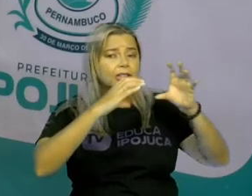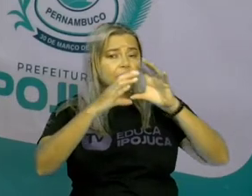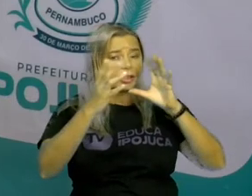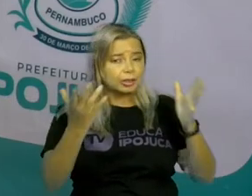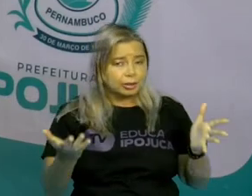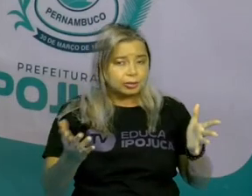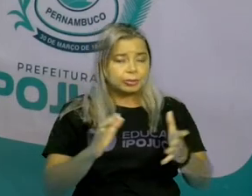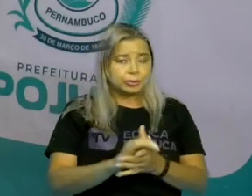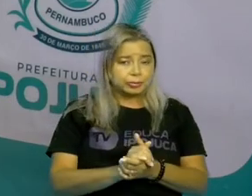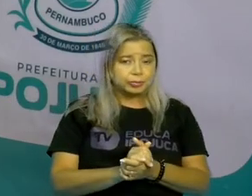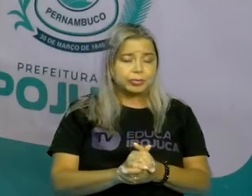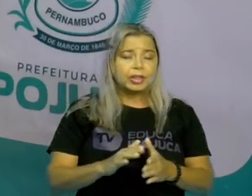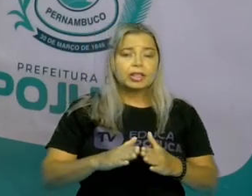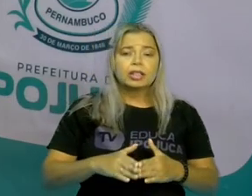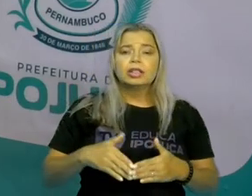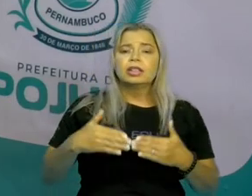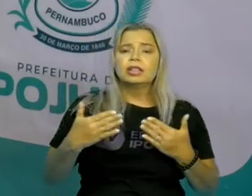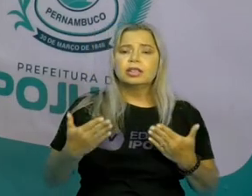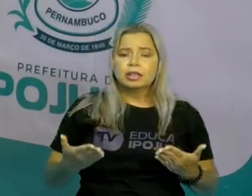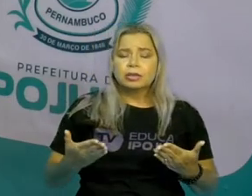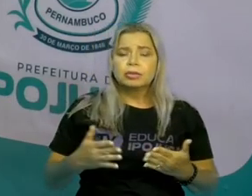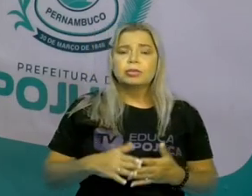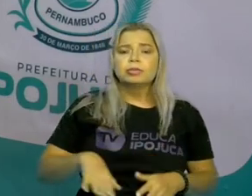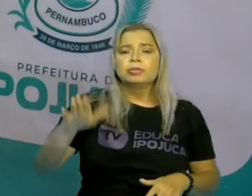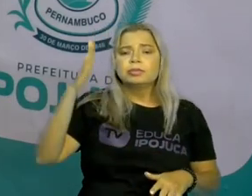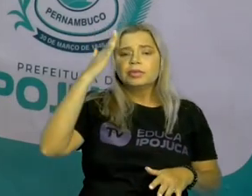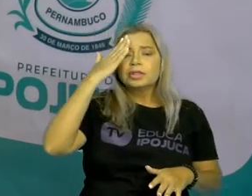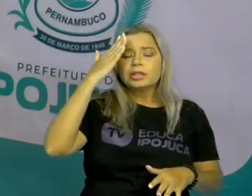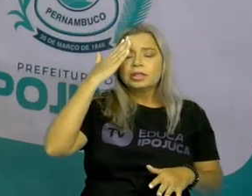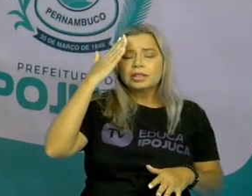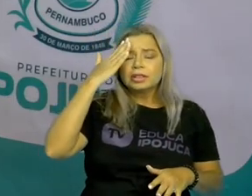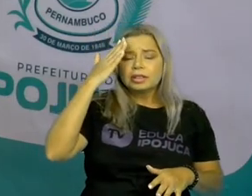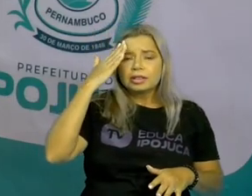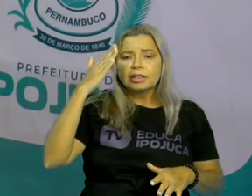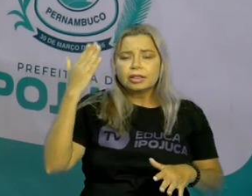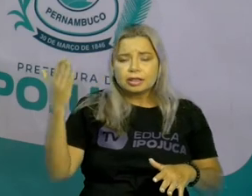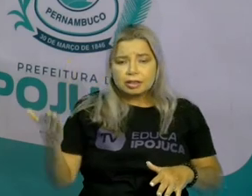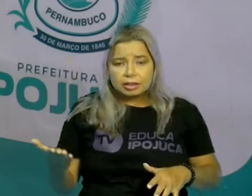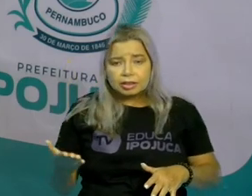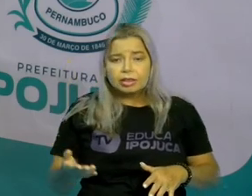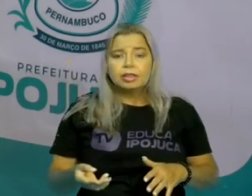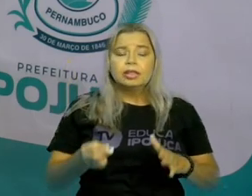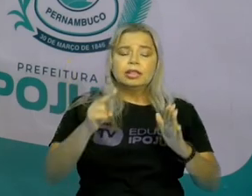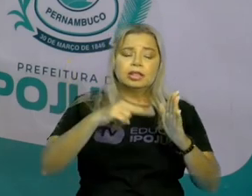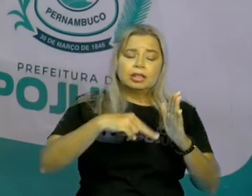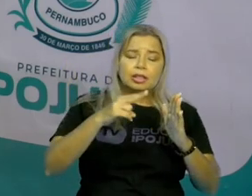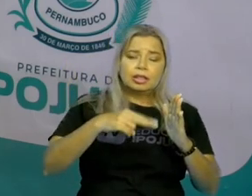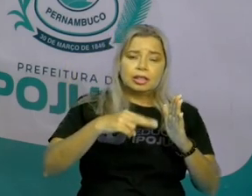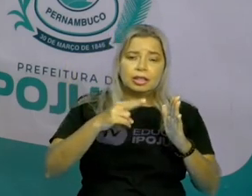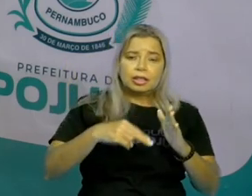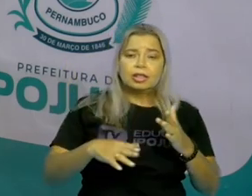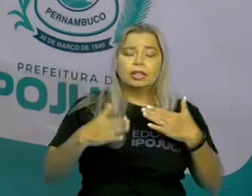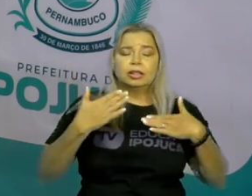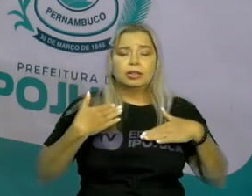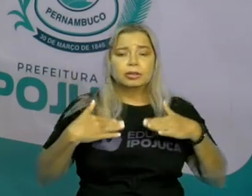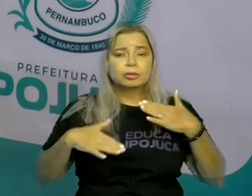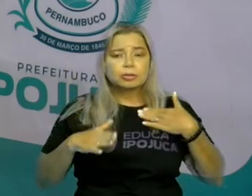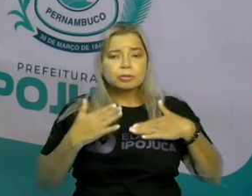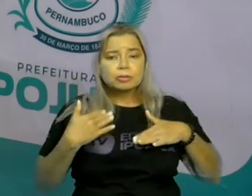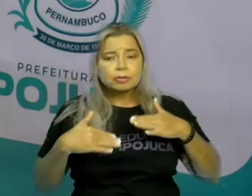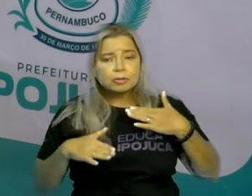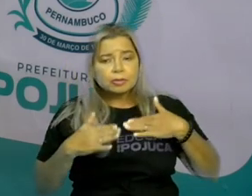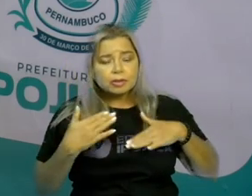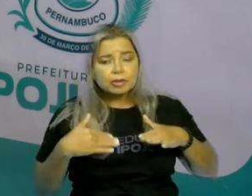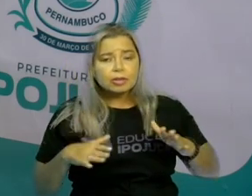Entenderam como a compreensão do texto, a leitura pausada, dá um entendimento diferenciado para o seu processo de leitura?